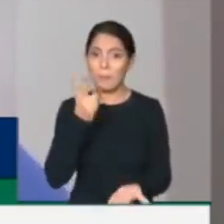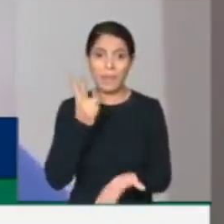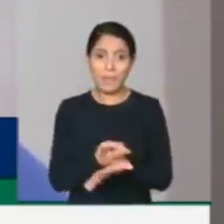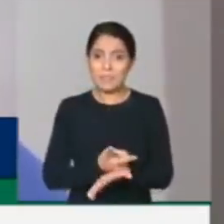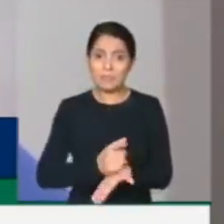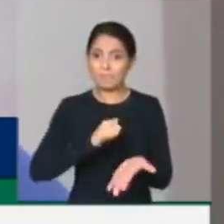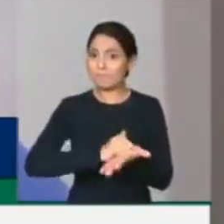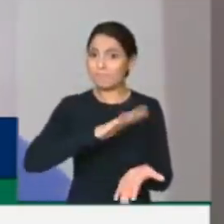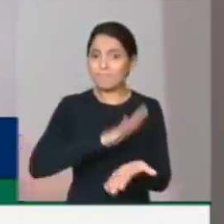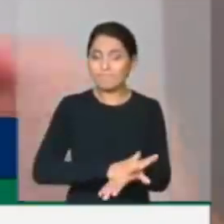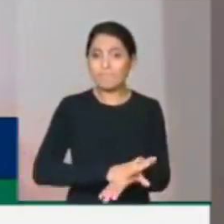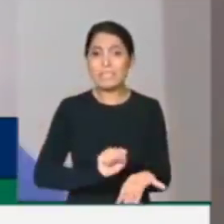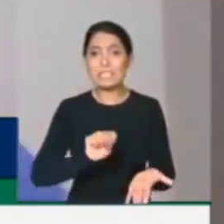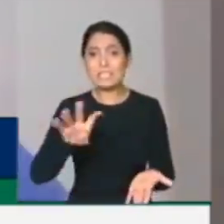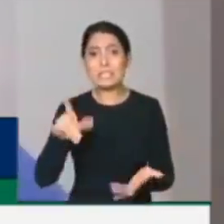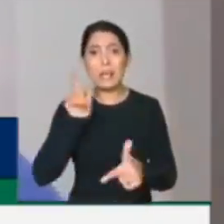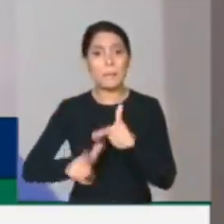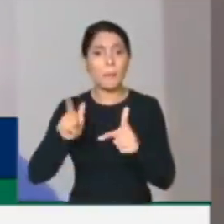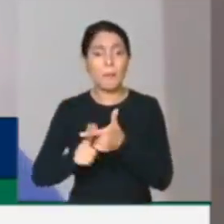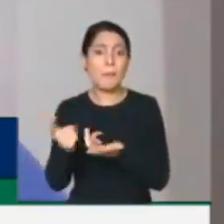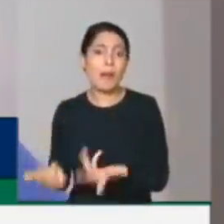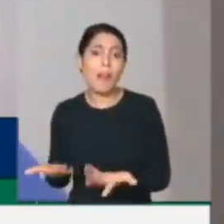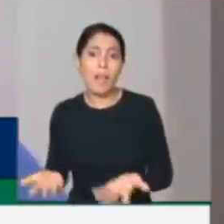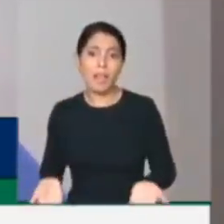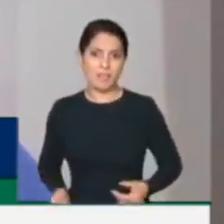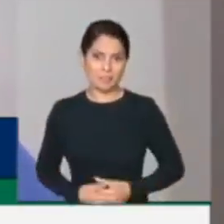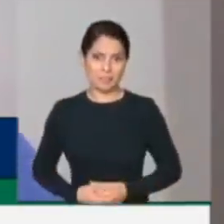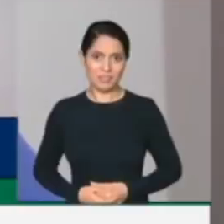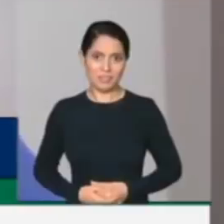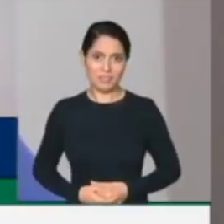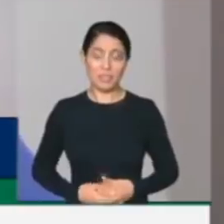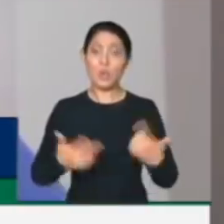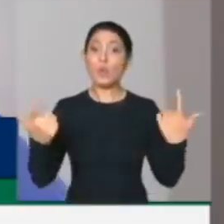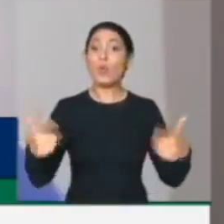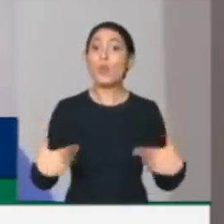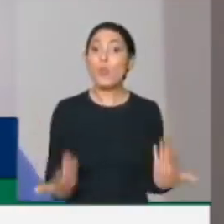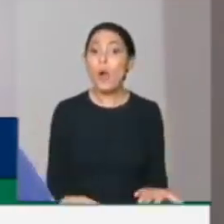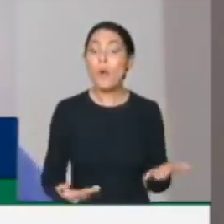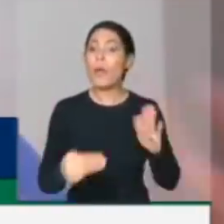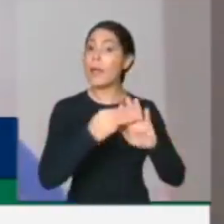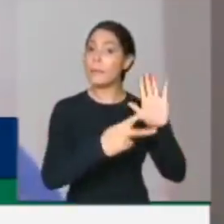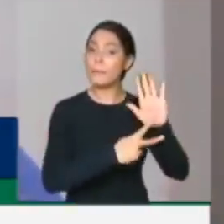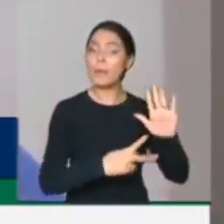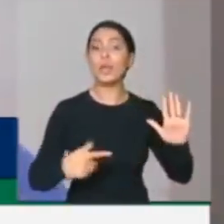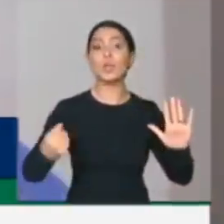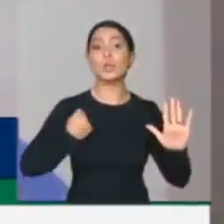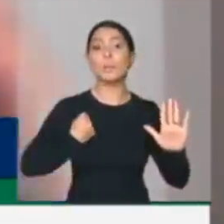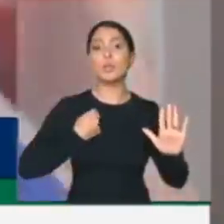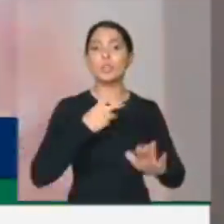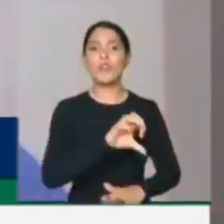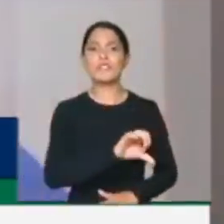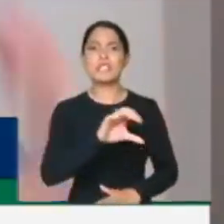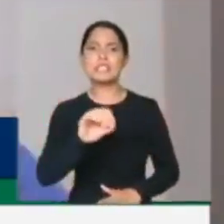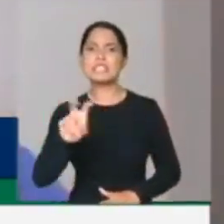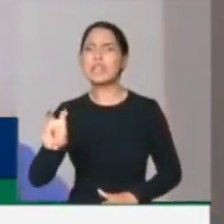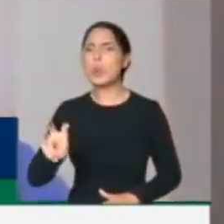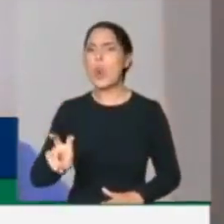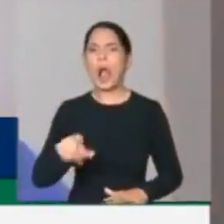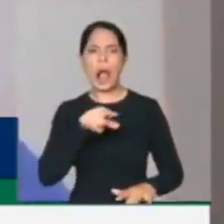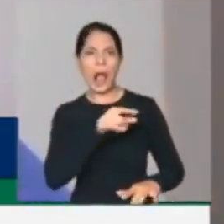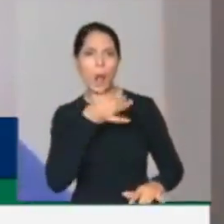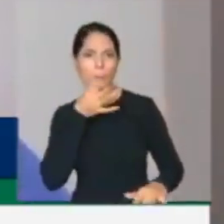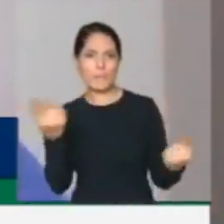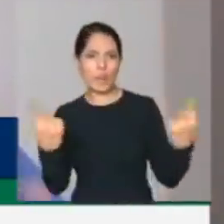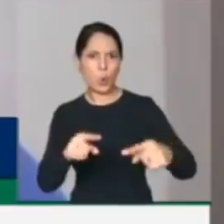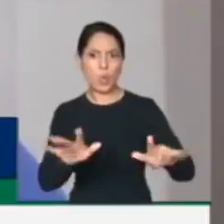essa diferenciação, essa gradação é feita pela MP905. Estão escandalizados. Ah, mas é o acordado sobre